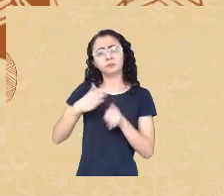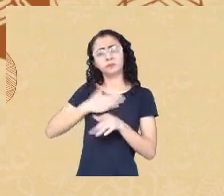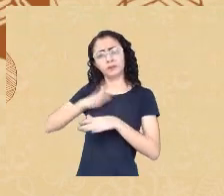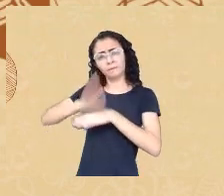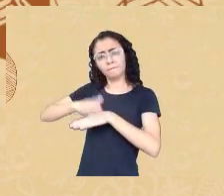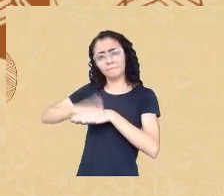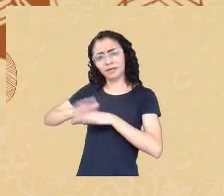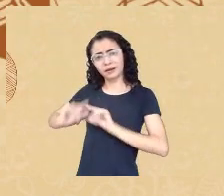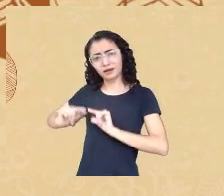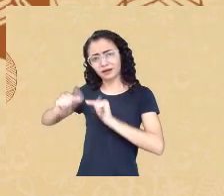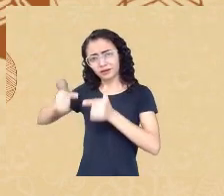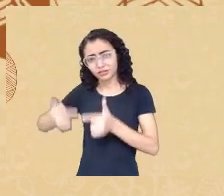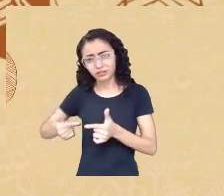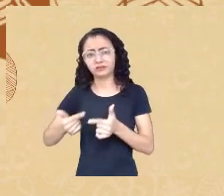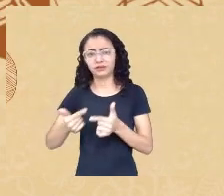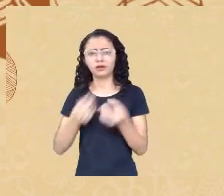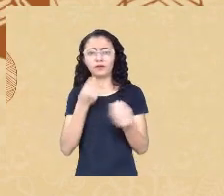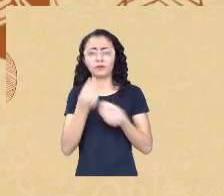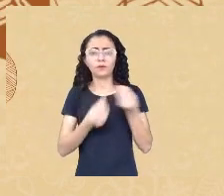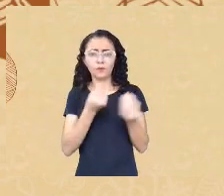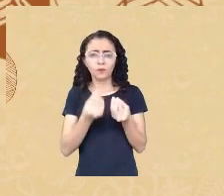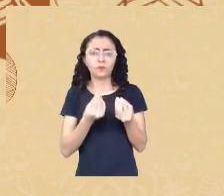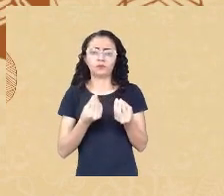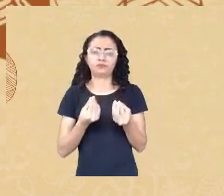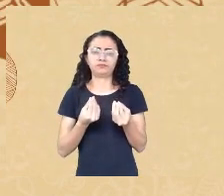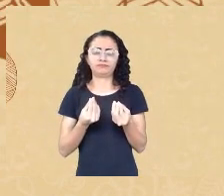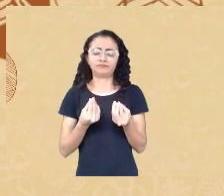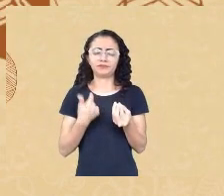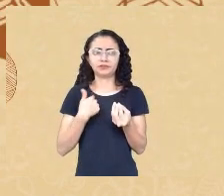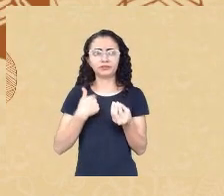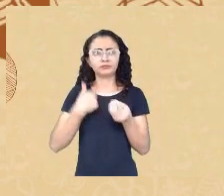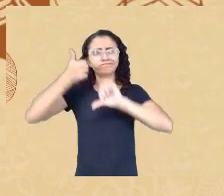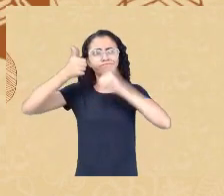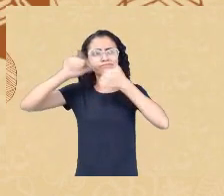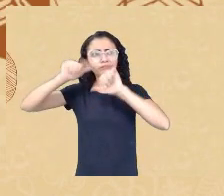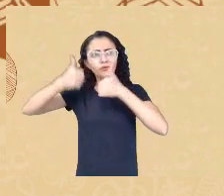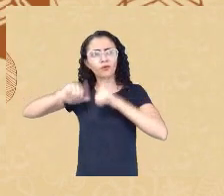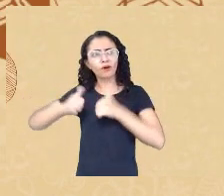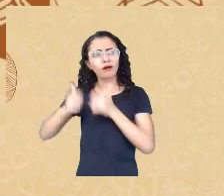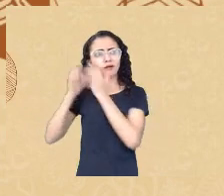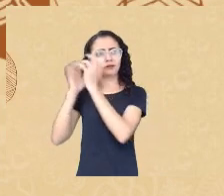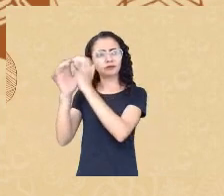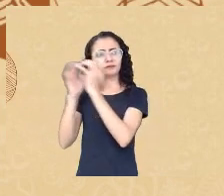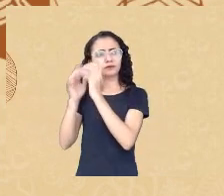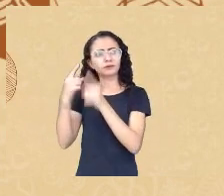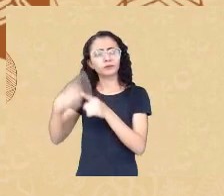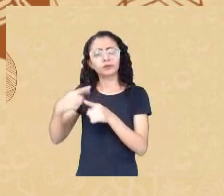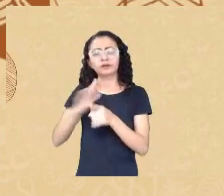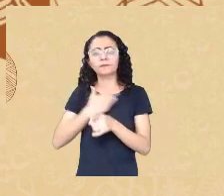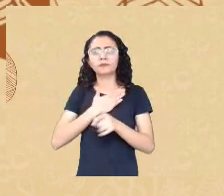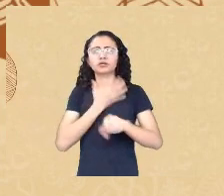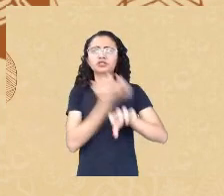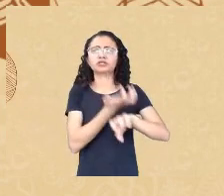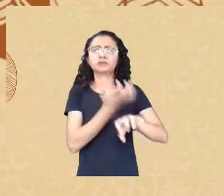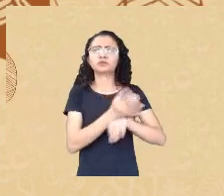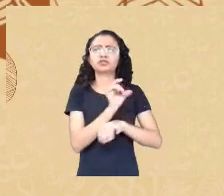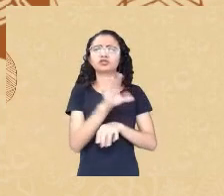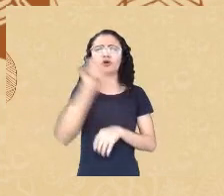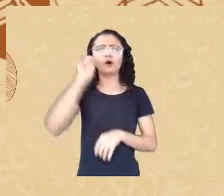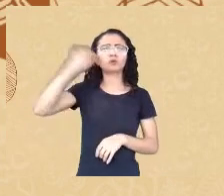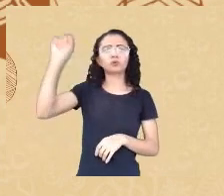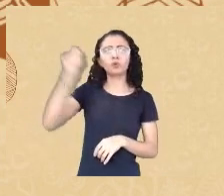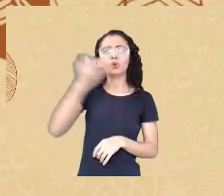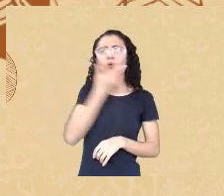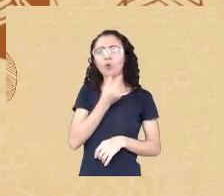nesses aspectos esses últimos anos tem sido questionada porque na minha disciplina só tem autores homens e autores brancos e não tem